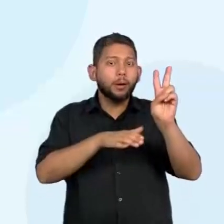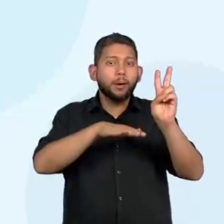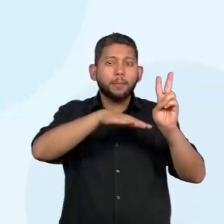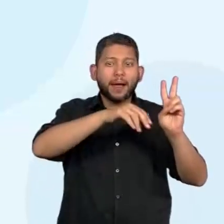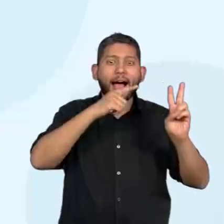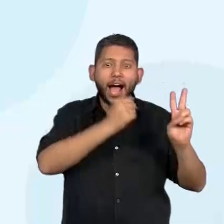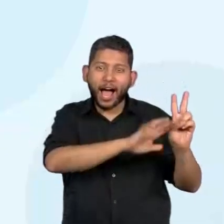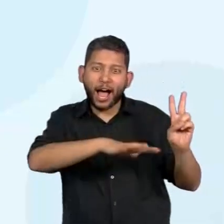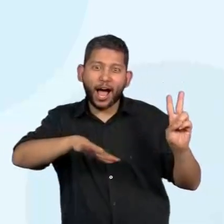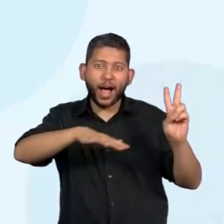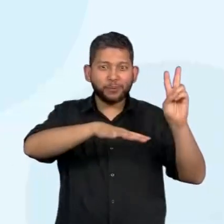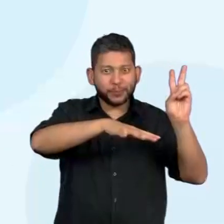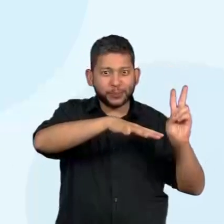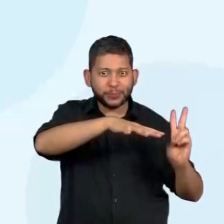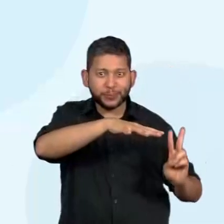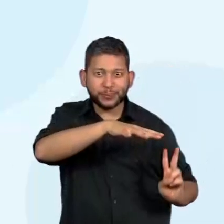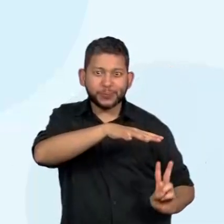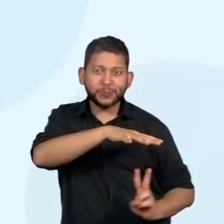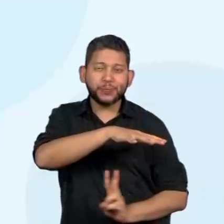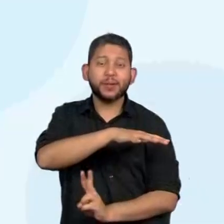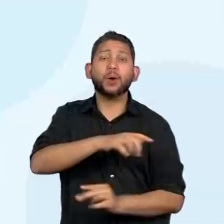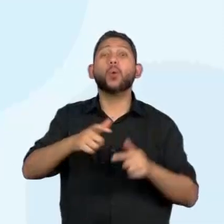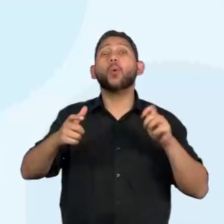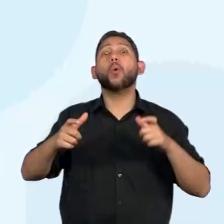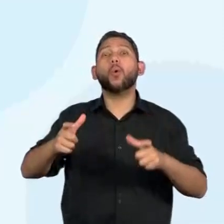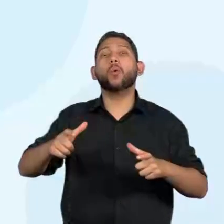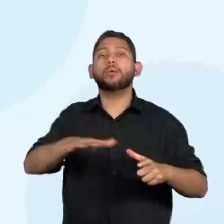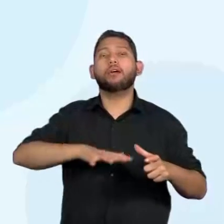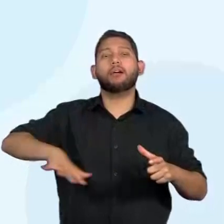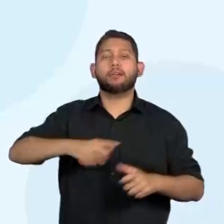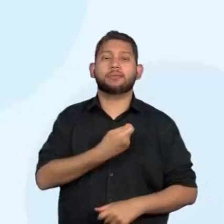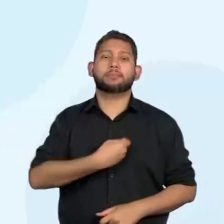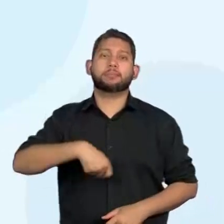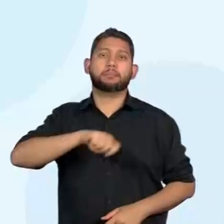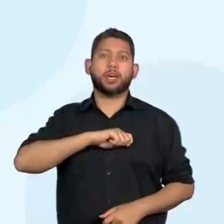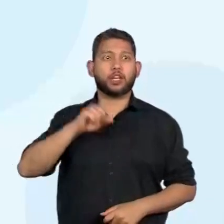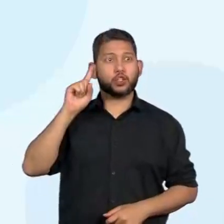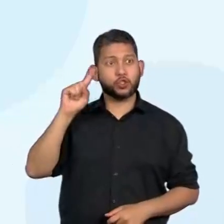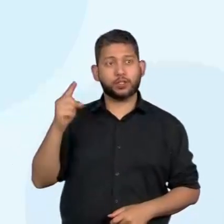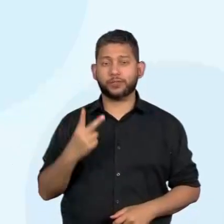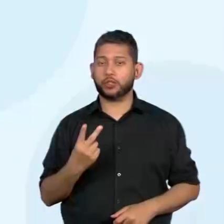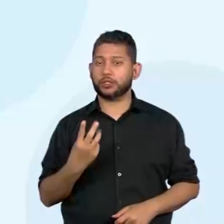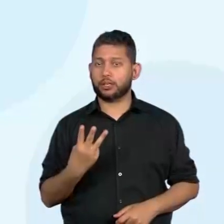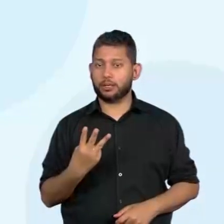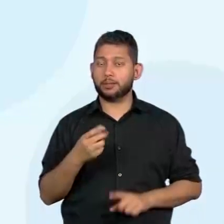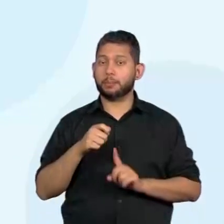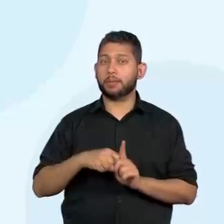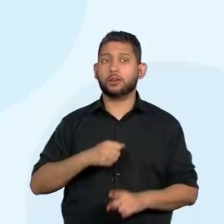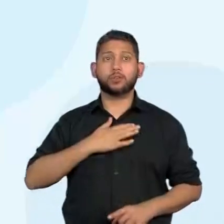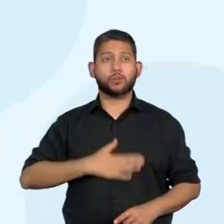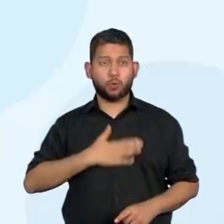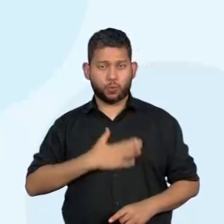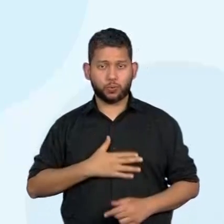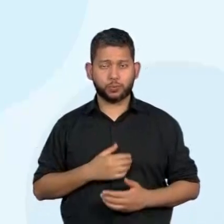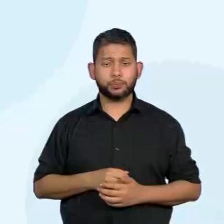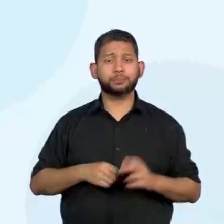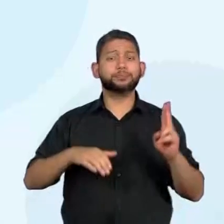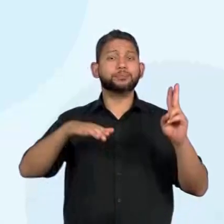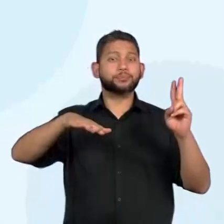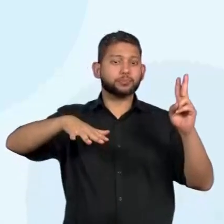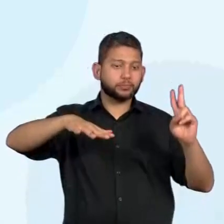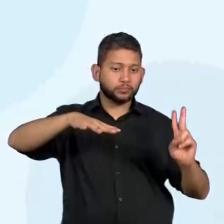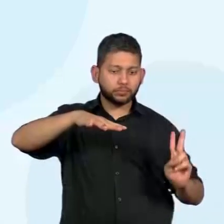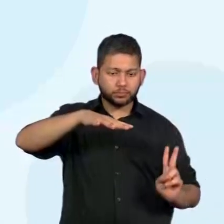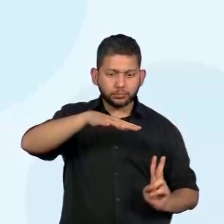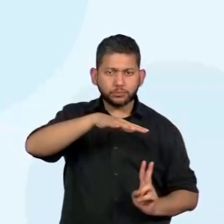Espanha em 23 de agosto. Quando avistaram algo que lhe chamou, que Lenz achou que fosse uma